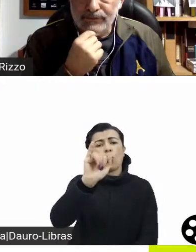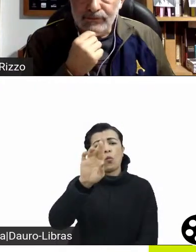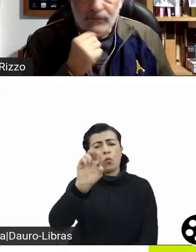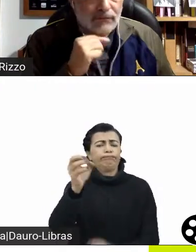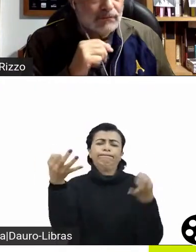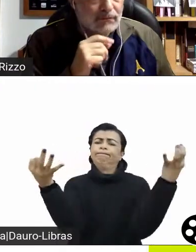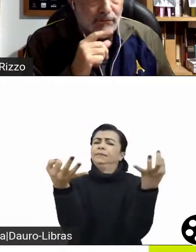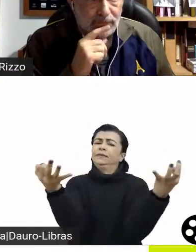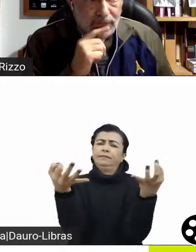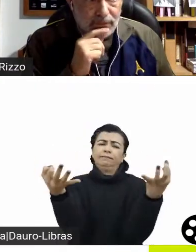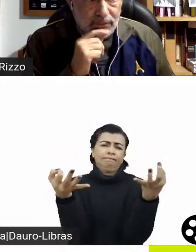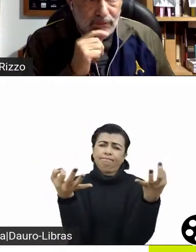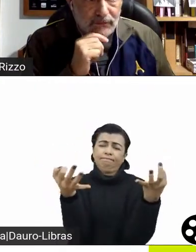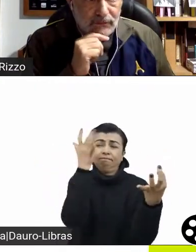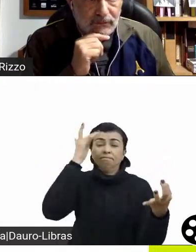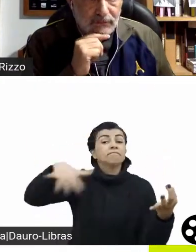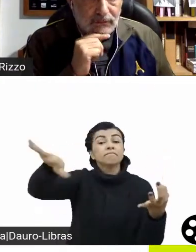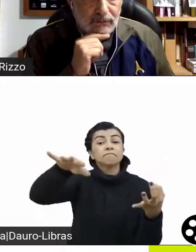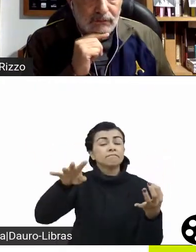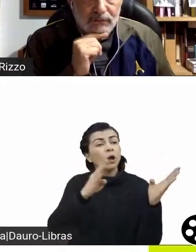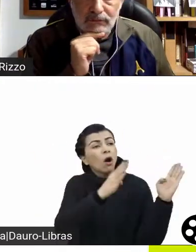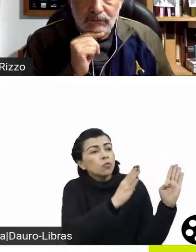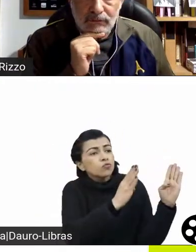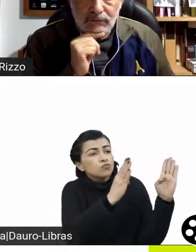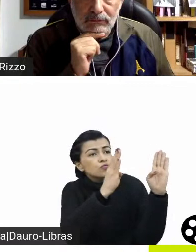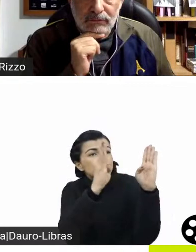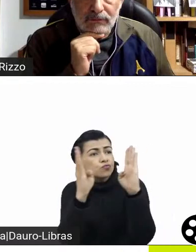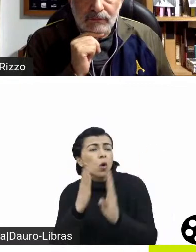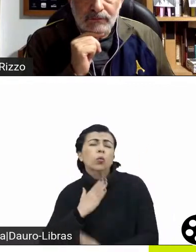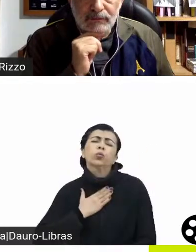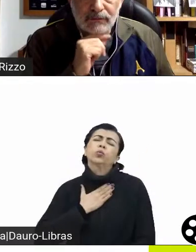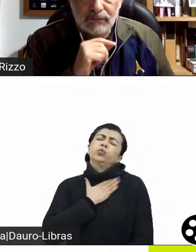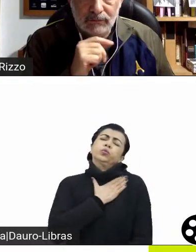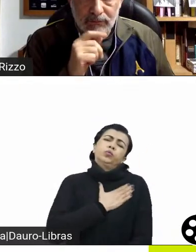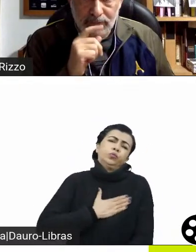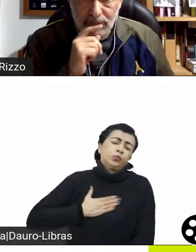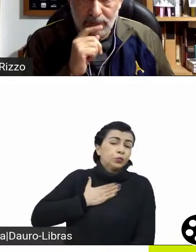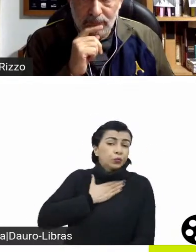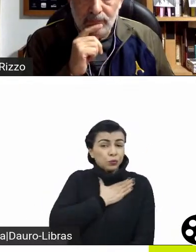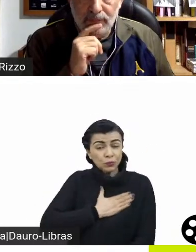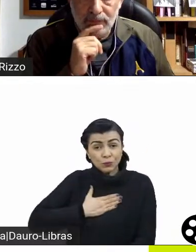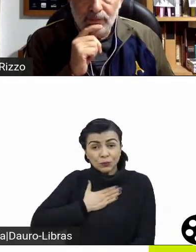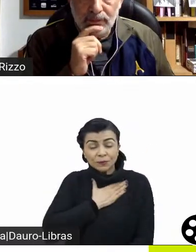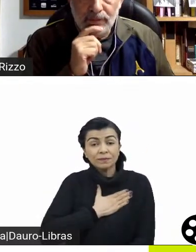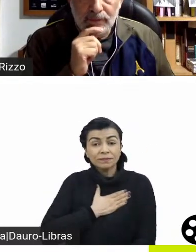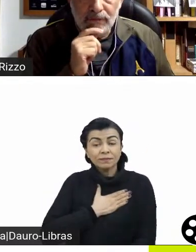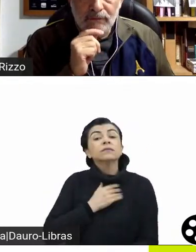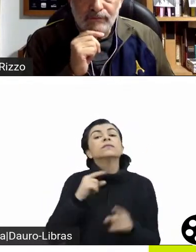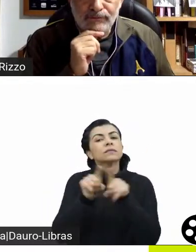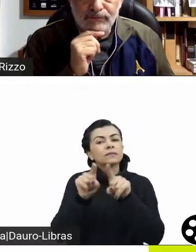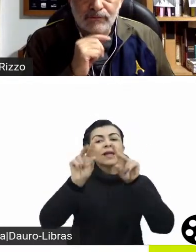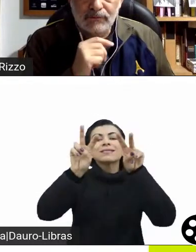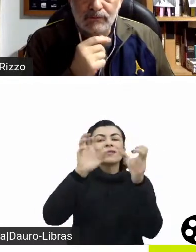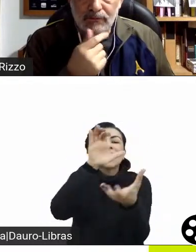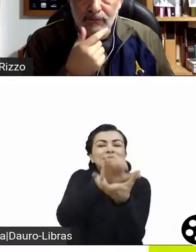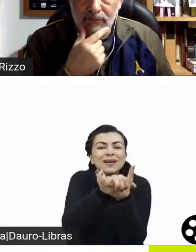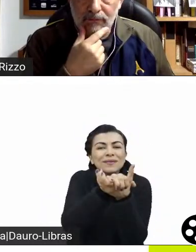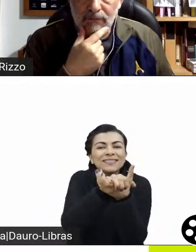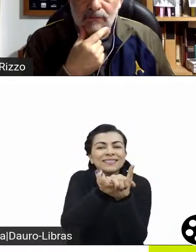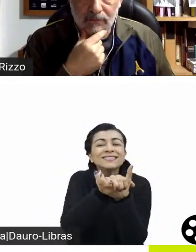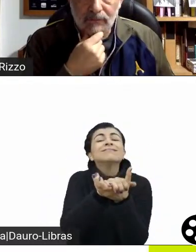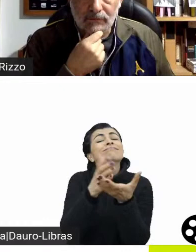ele agrada muito as pessoas, ele traz essa questão do casamento também de uma outra ótica, ele introduz personagens que são